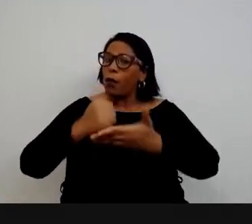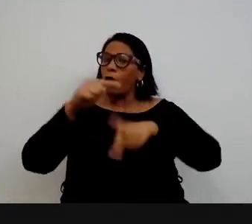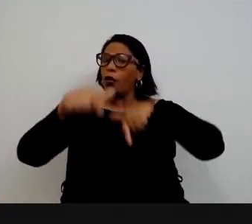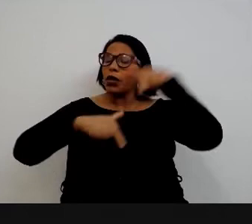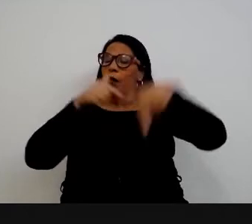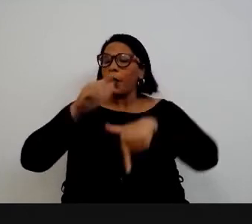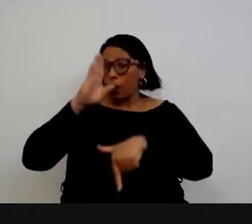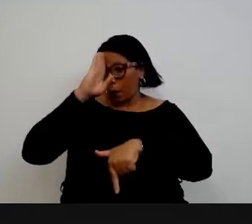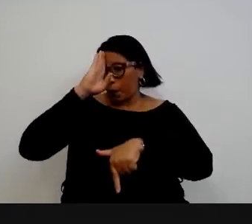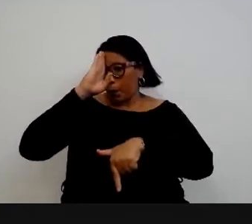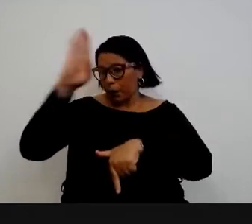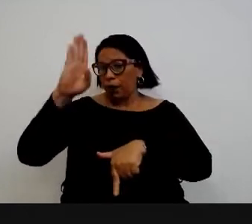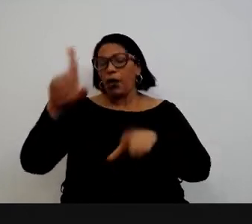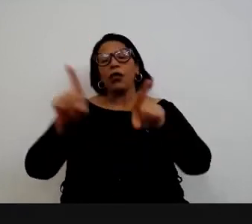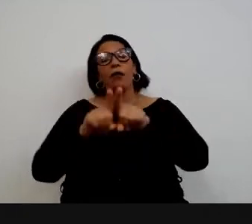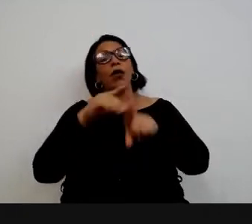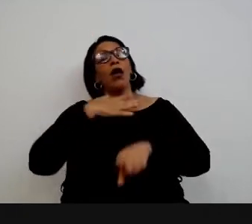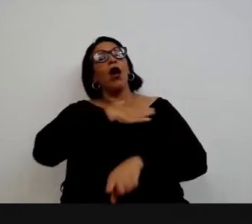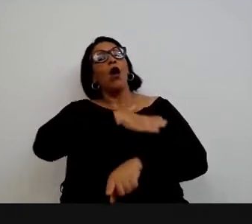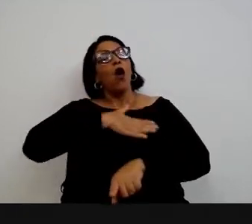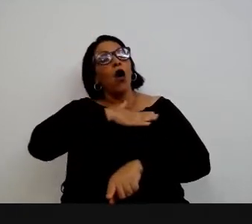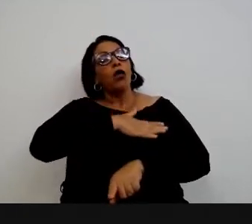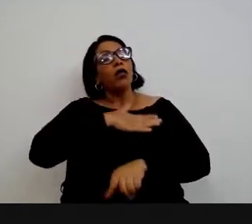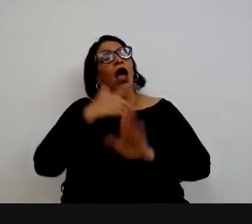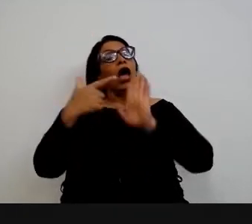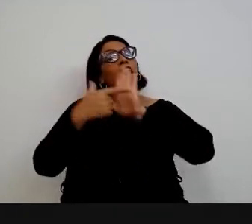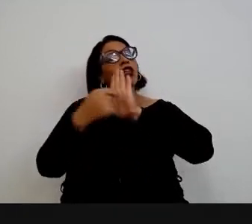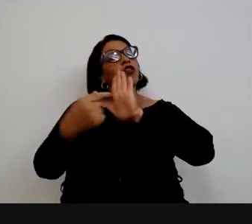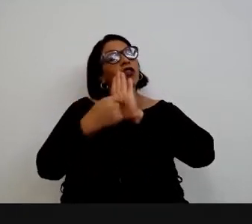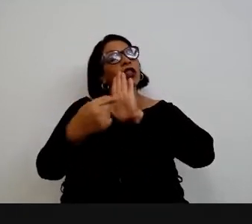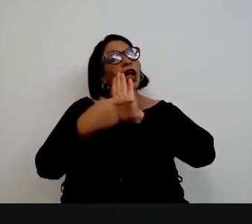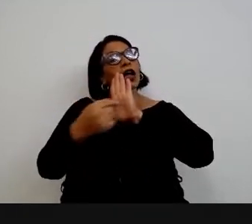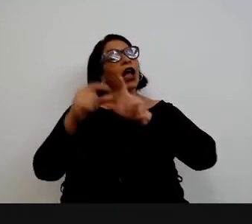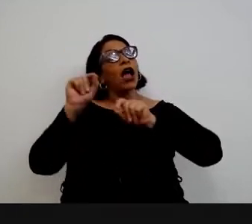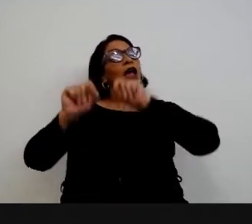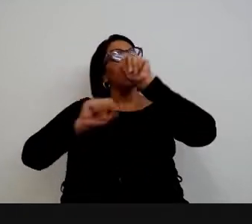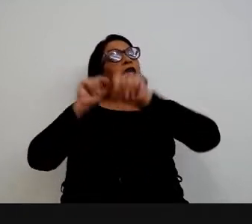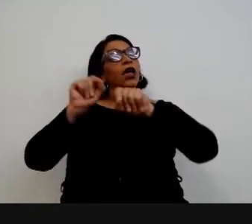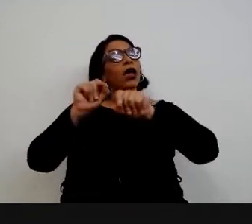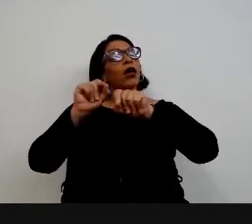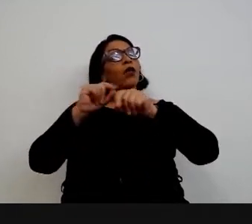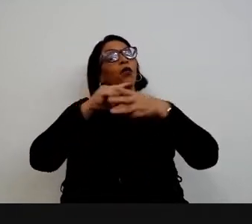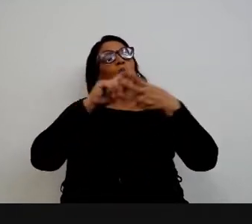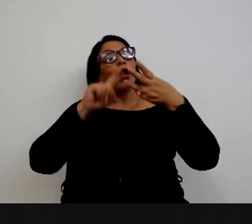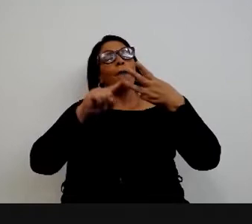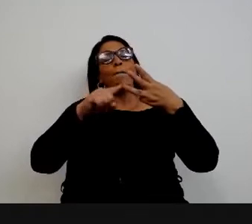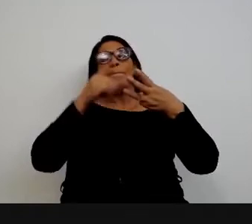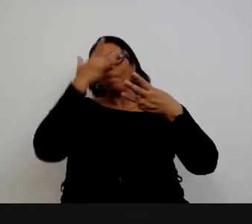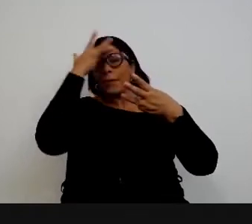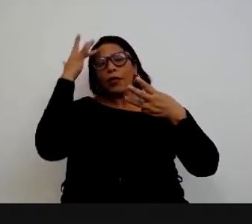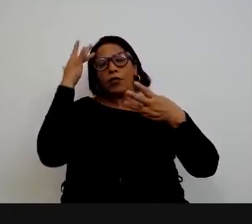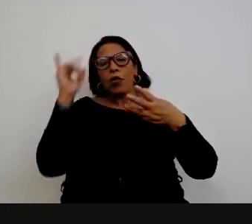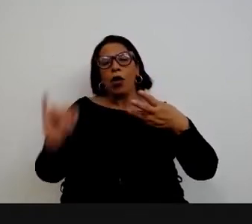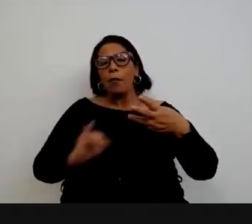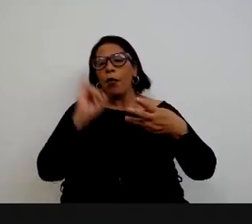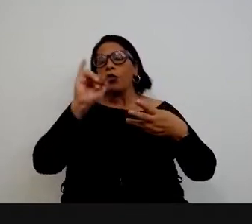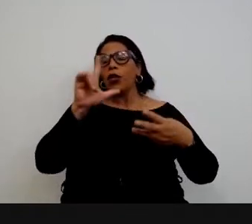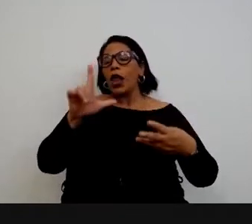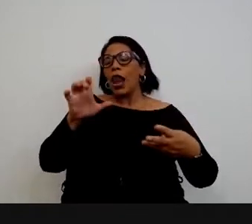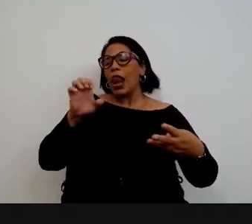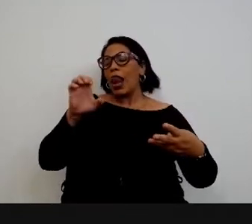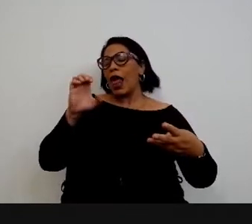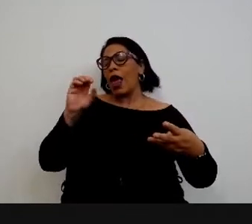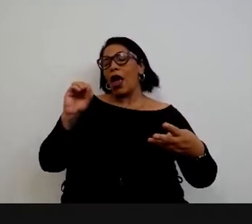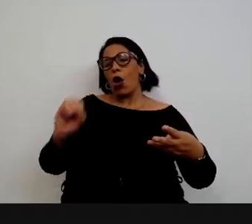fundamental, e aí eu gostaria de destacar a figura de um terceirizado que é emblemático aqui, o Léo,